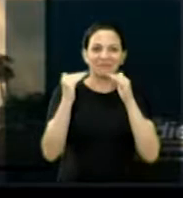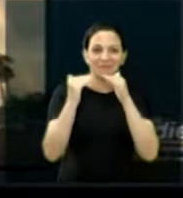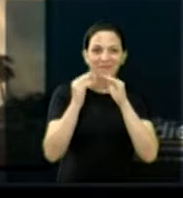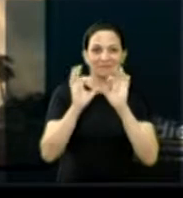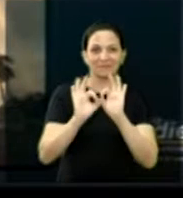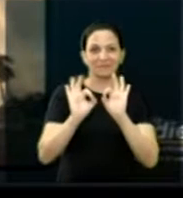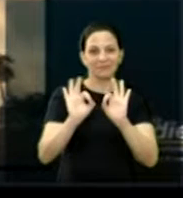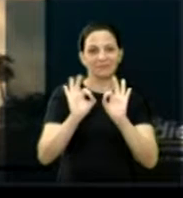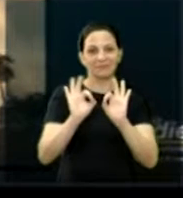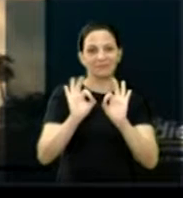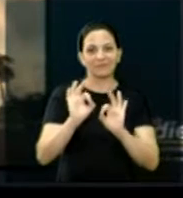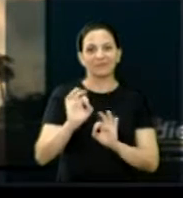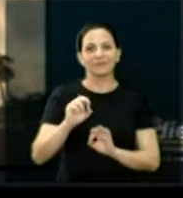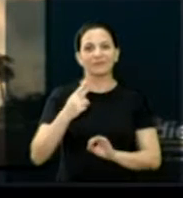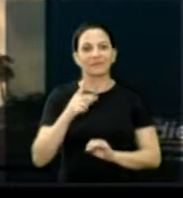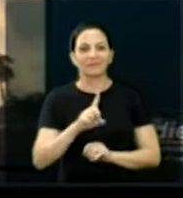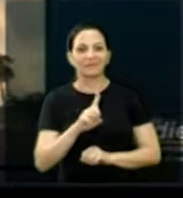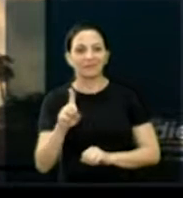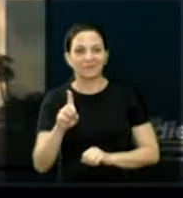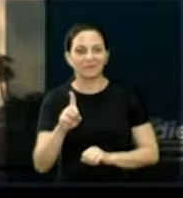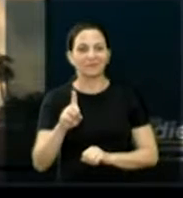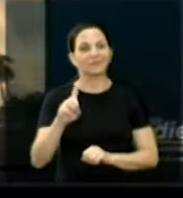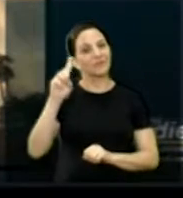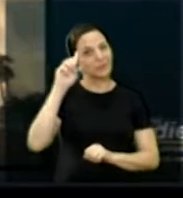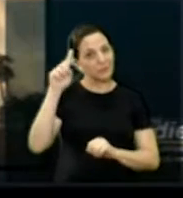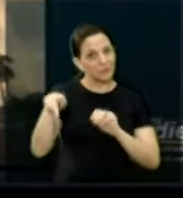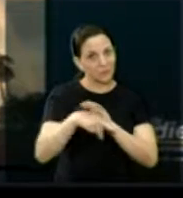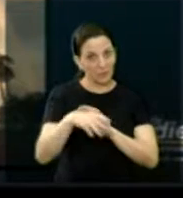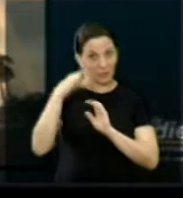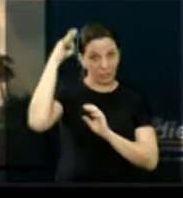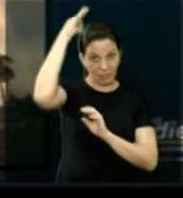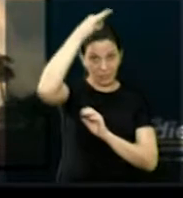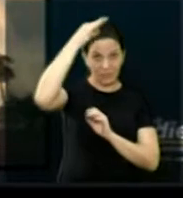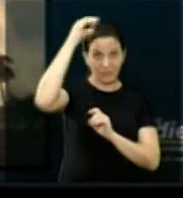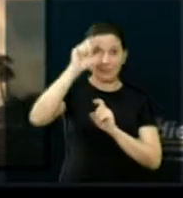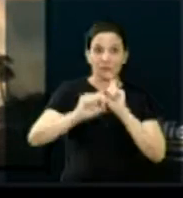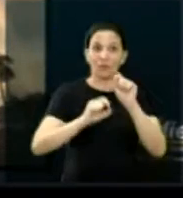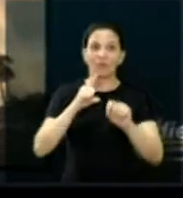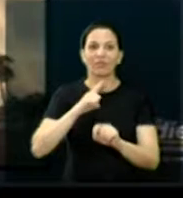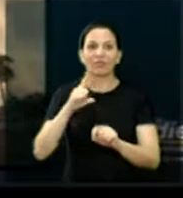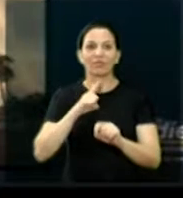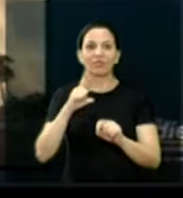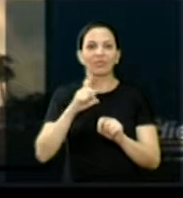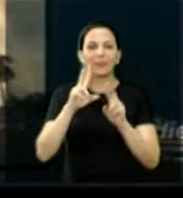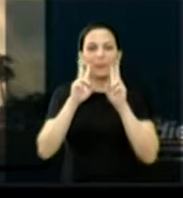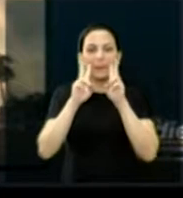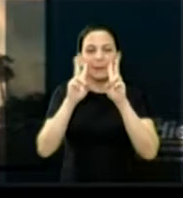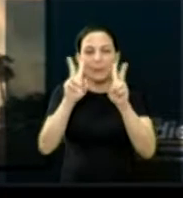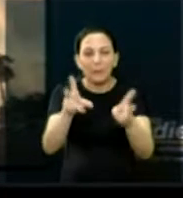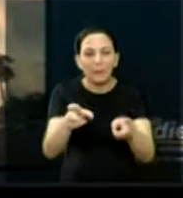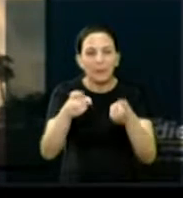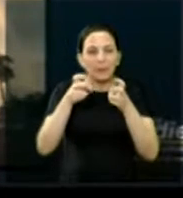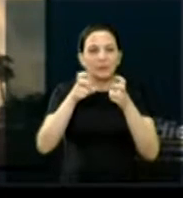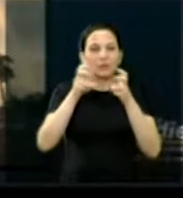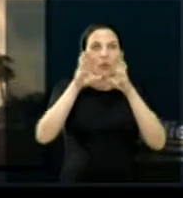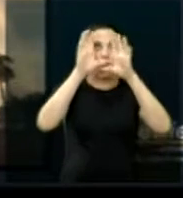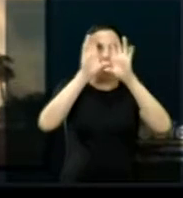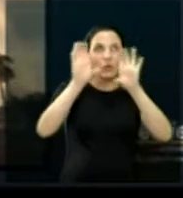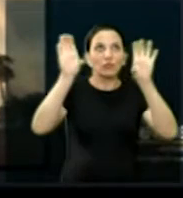ontem, dia de Nossa Senhora das Graças, quem pôde notar no céu de Araraquara,